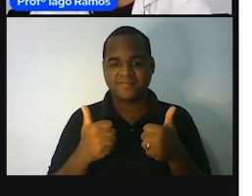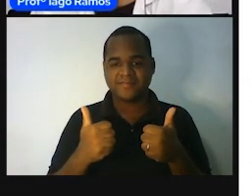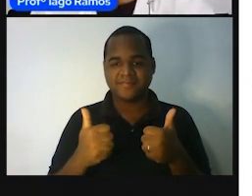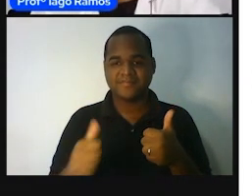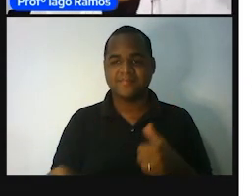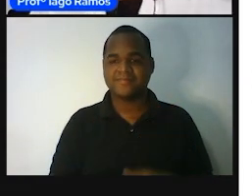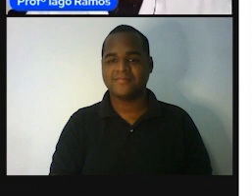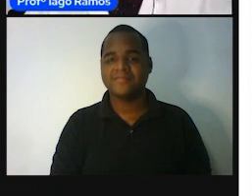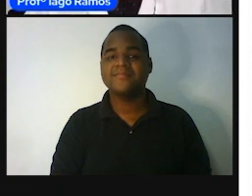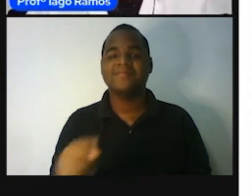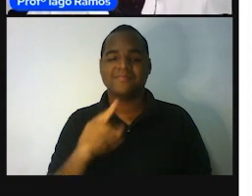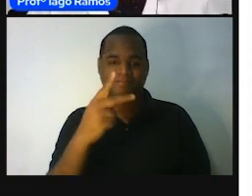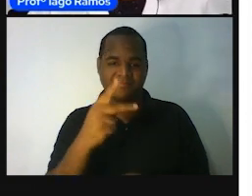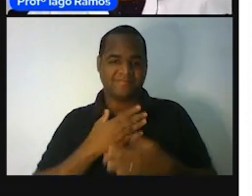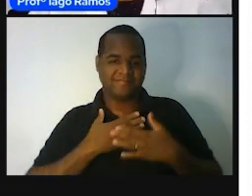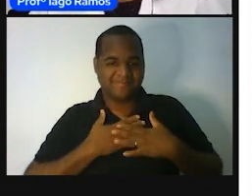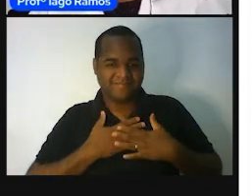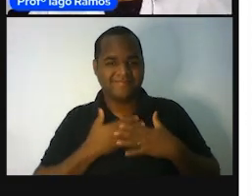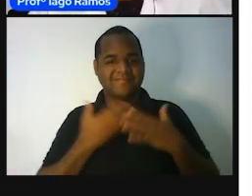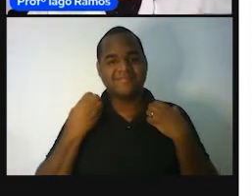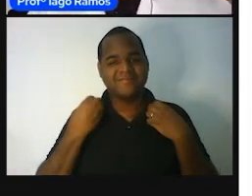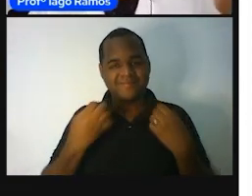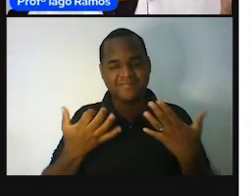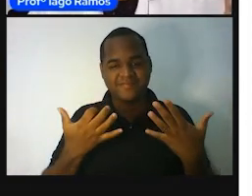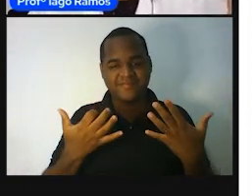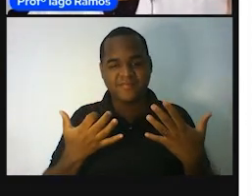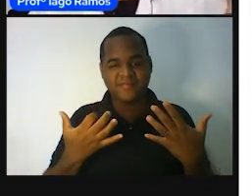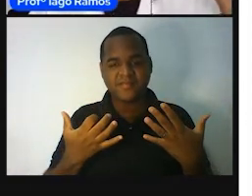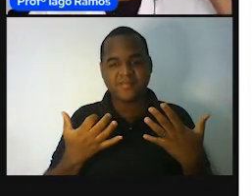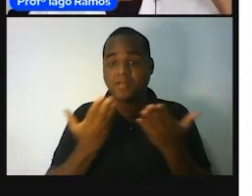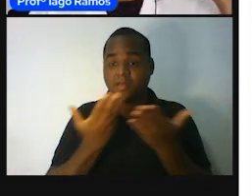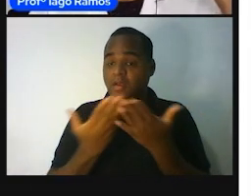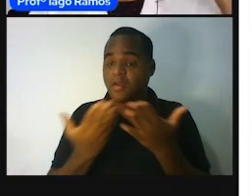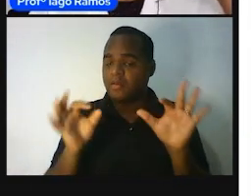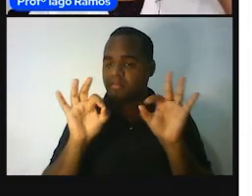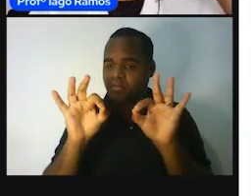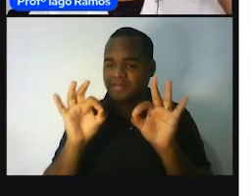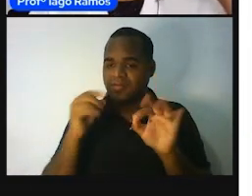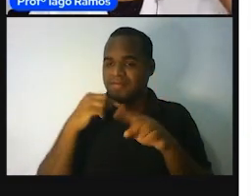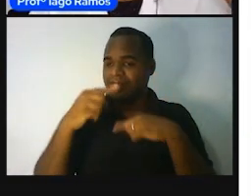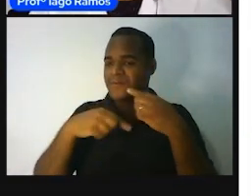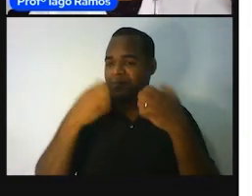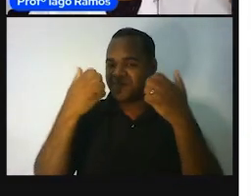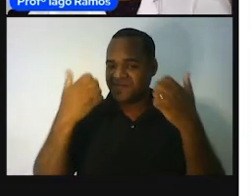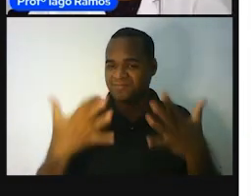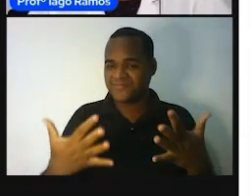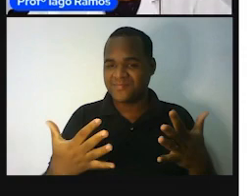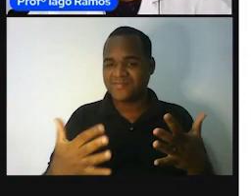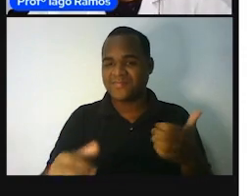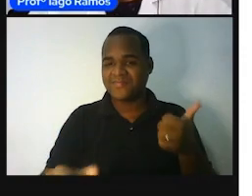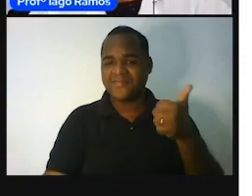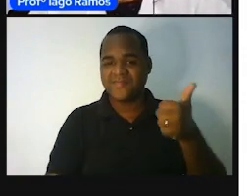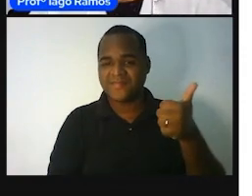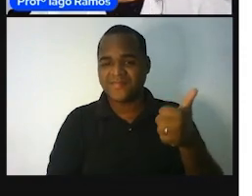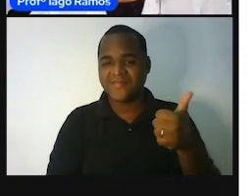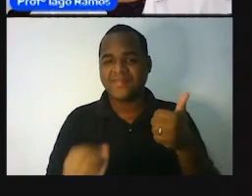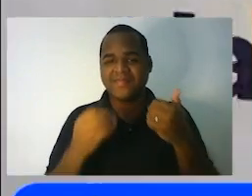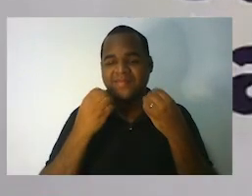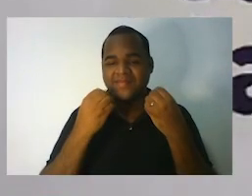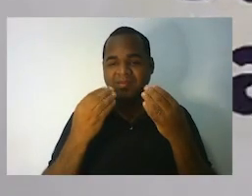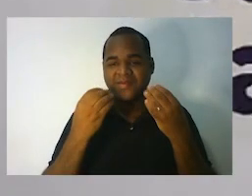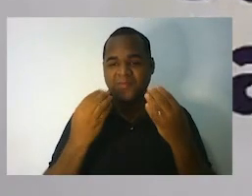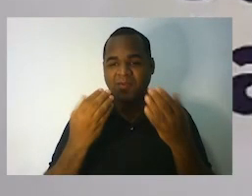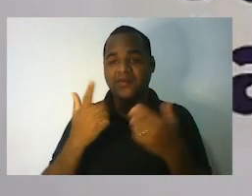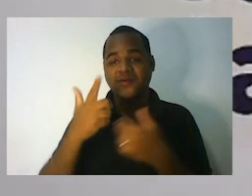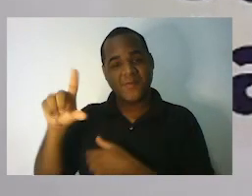saiba que você é gostado, tá bom? Desde já, até a próxima e agora, eu gostou